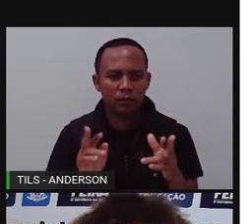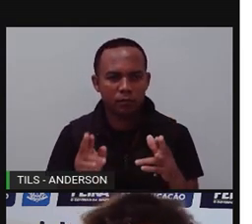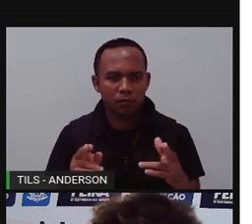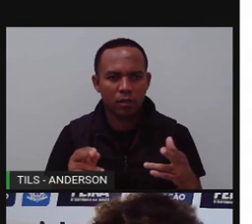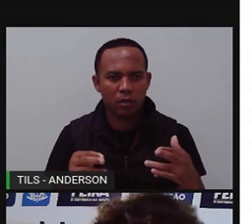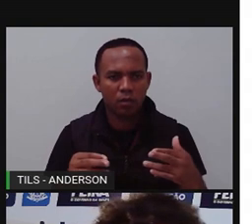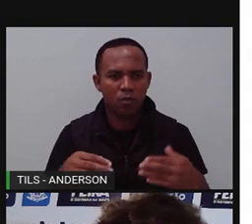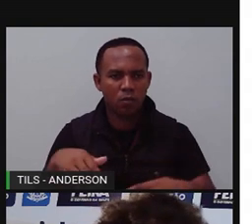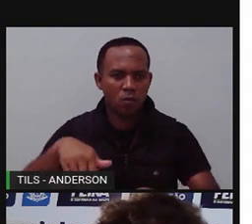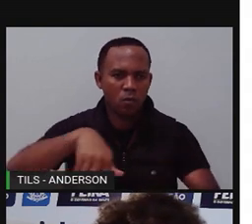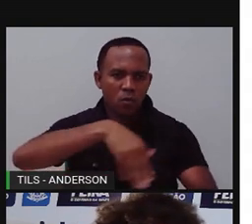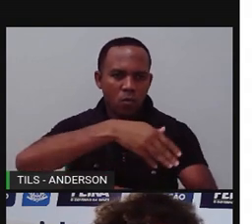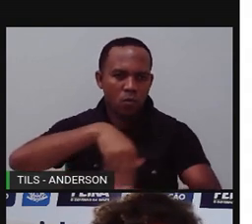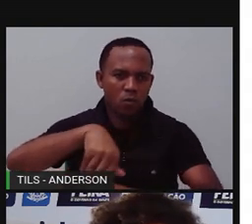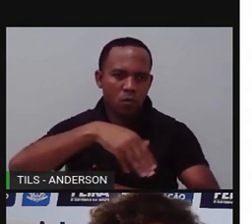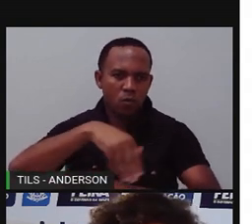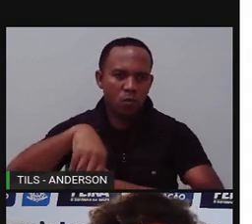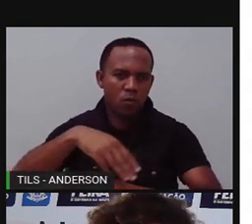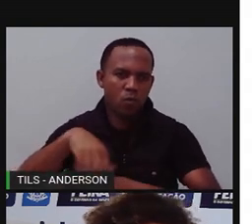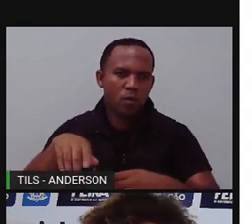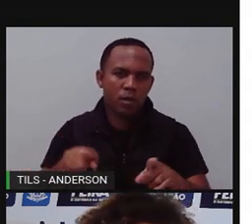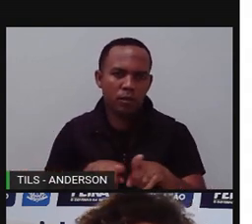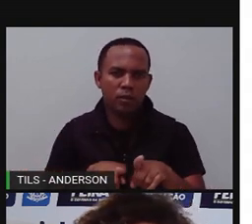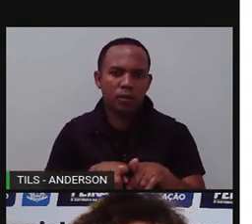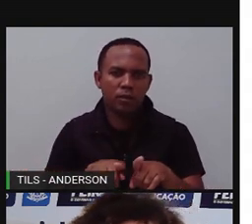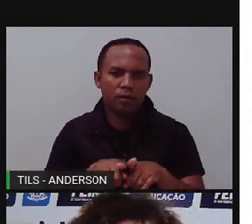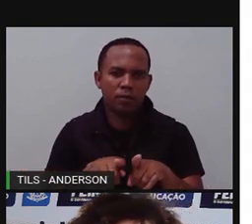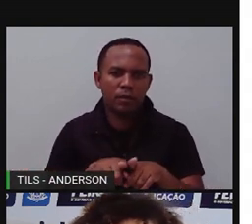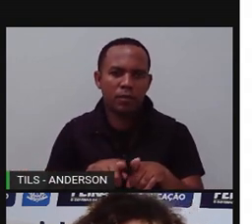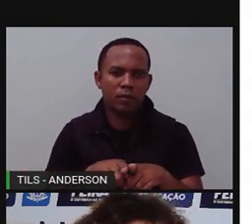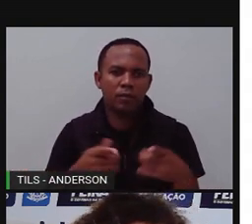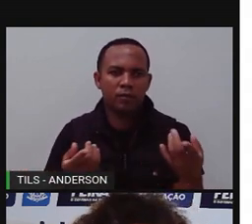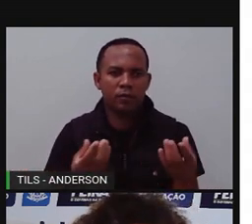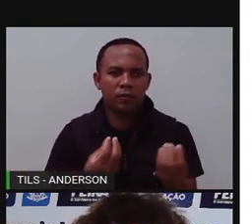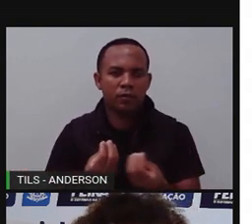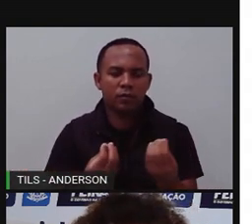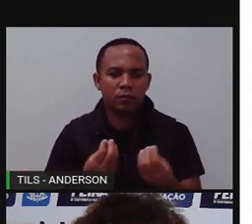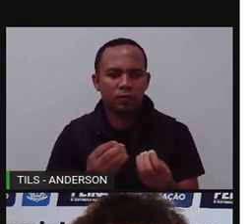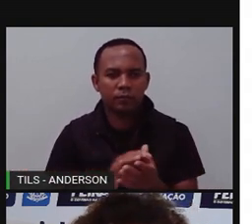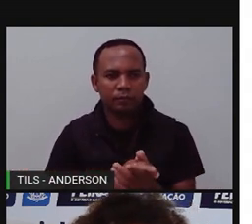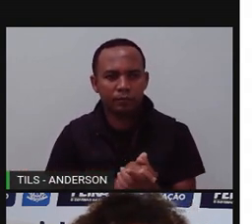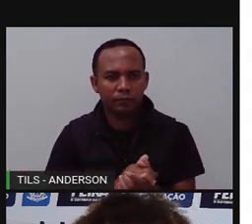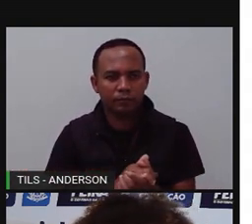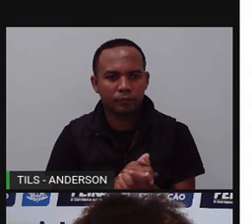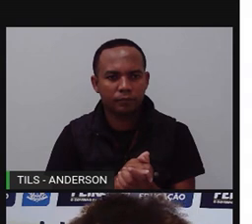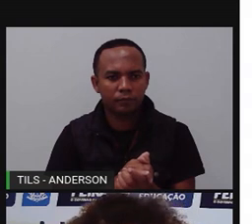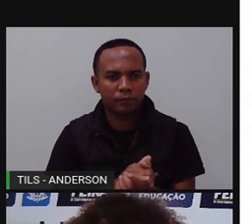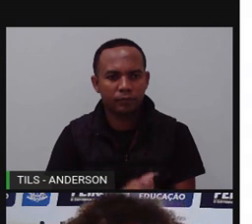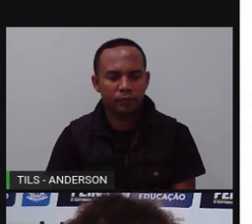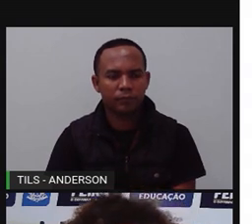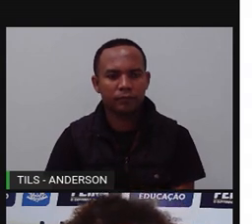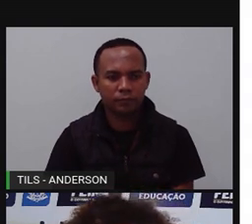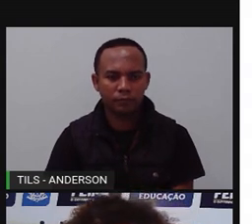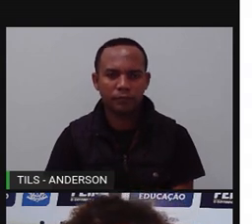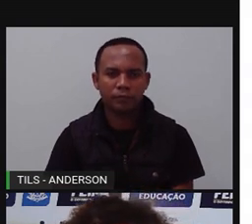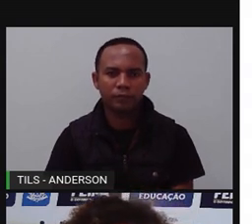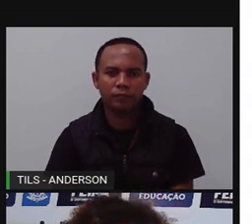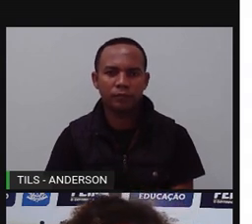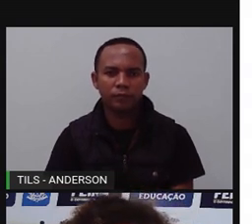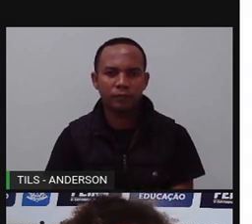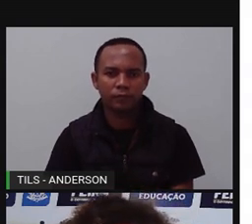asfalto e a nossa esponja, na verdade, fosse o solo descoberto. Certo? Vamos lá.